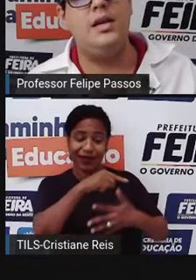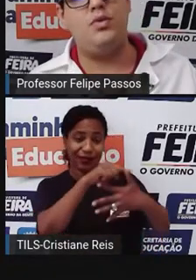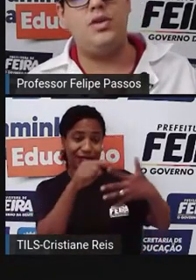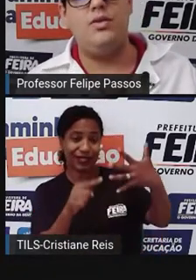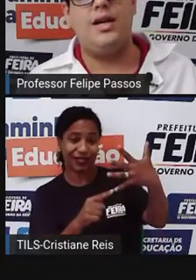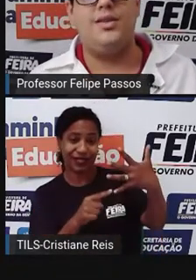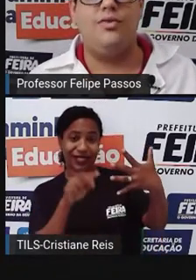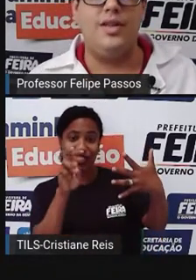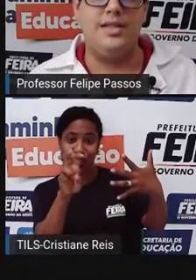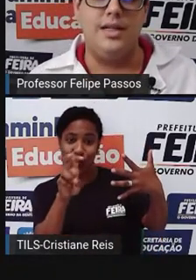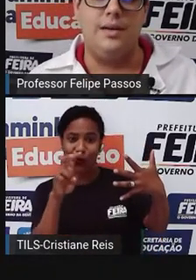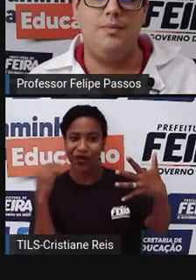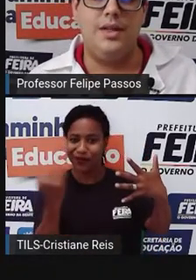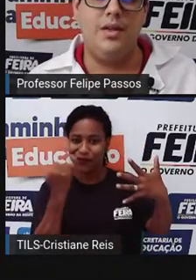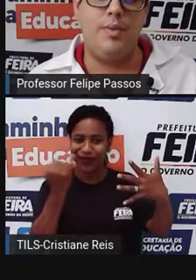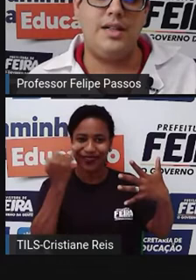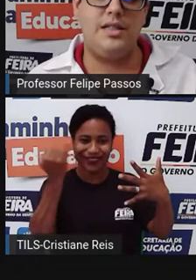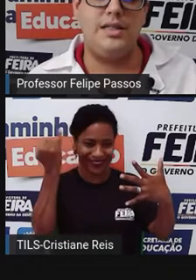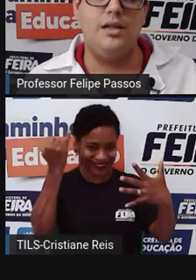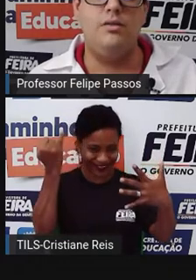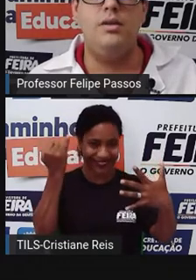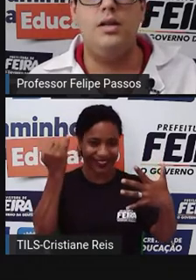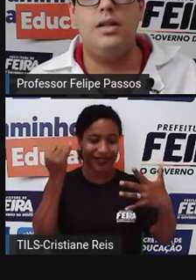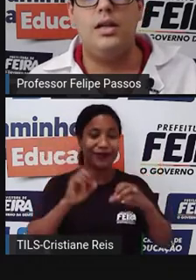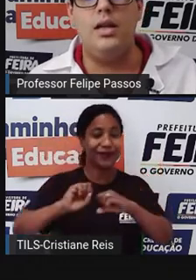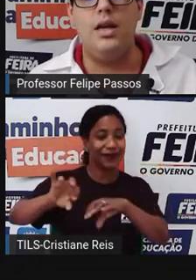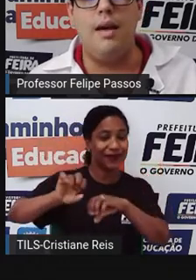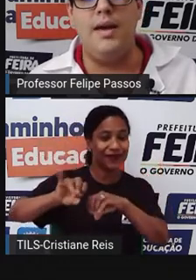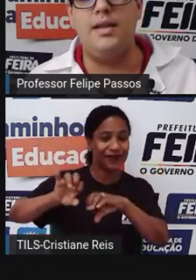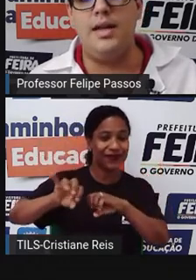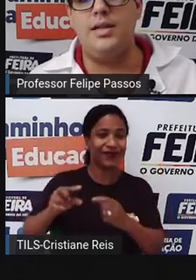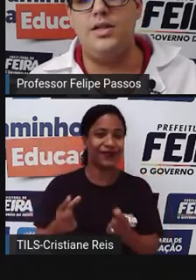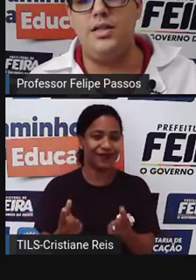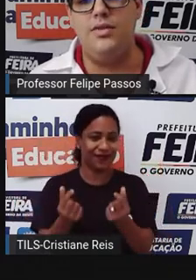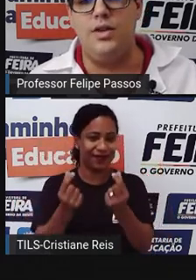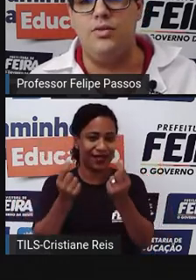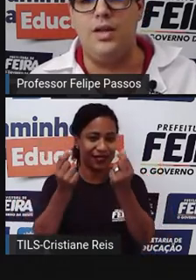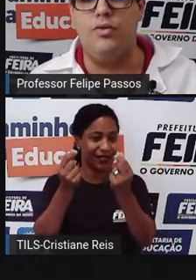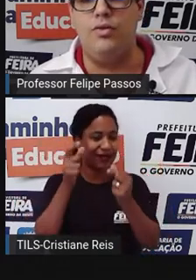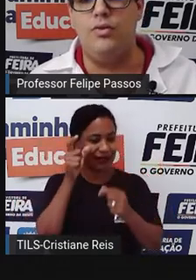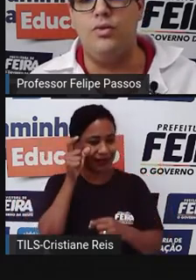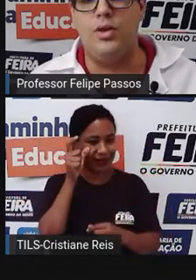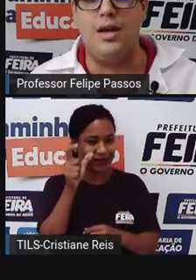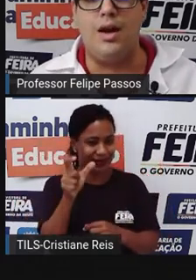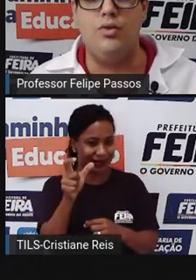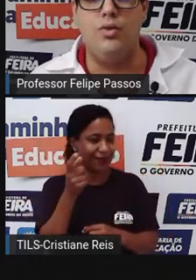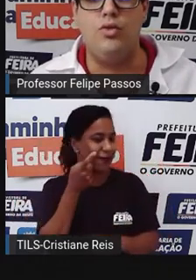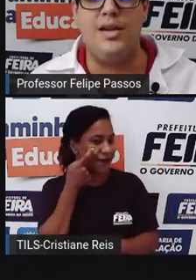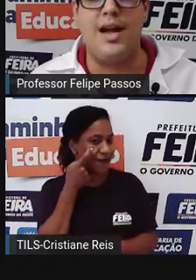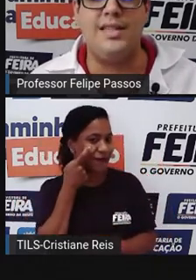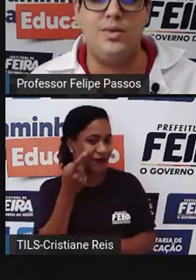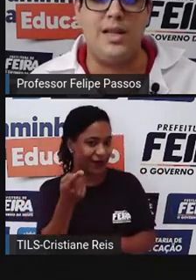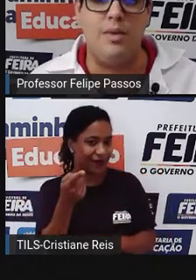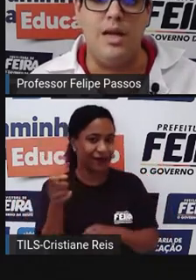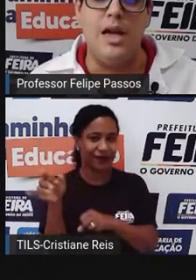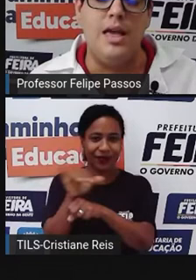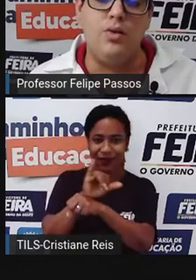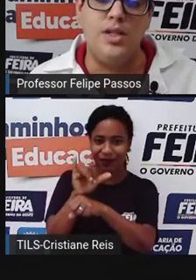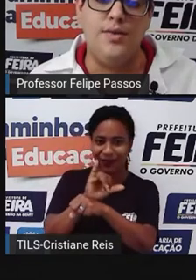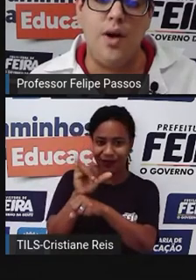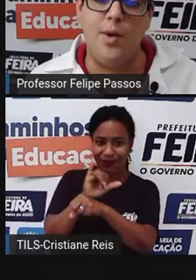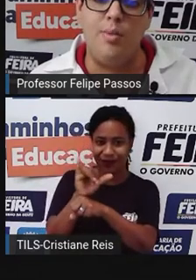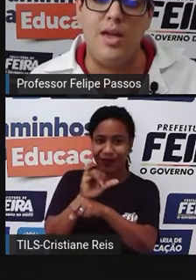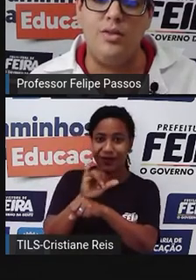princípios da educação financeira. Então, preste atenção que é bem interessante esse vídeo. É do canal do YouTube Casa do Saber.